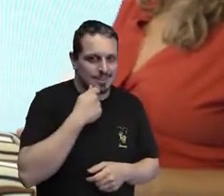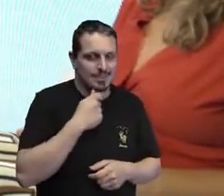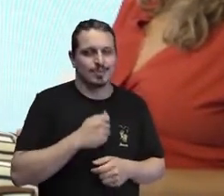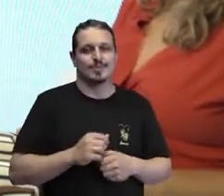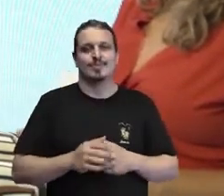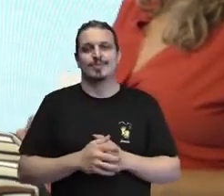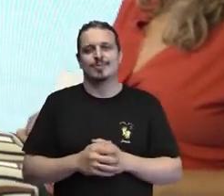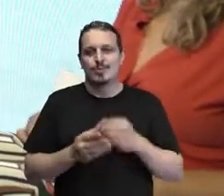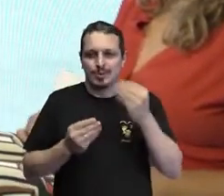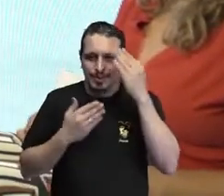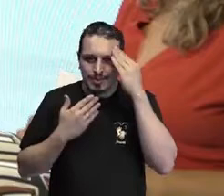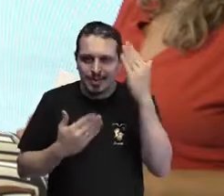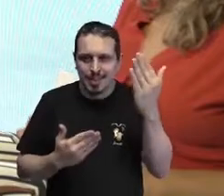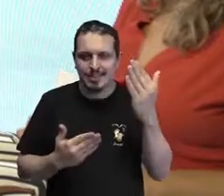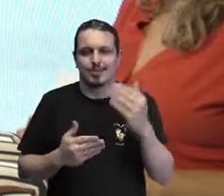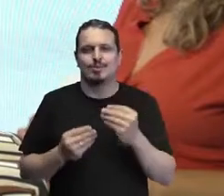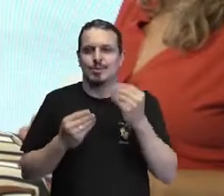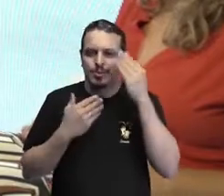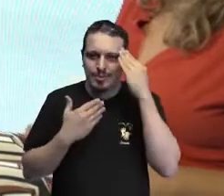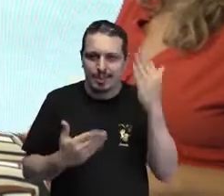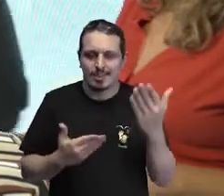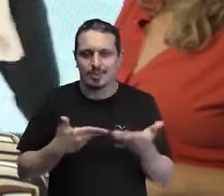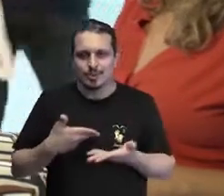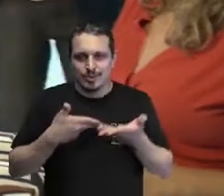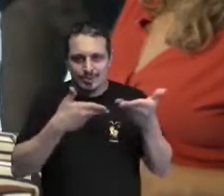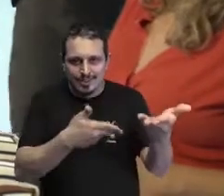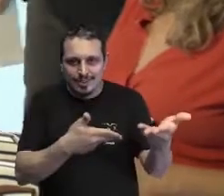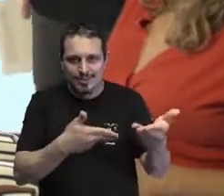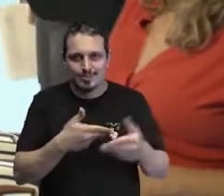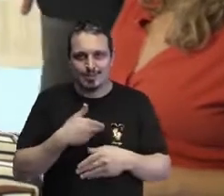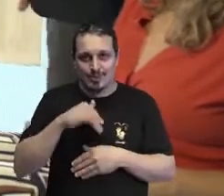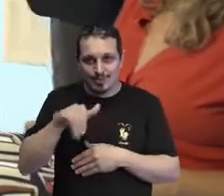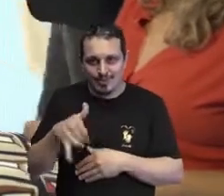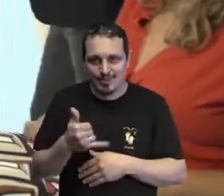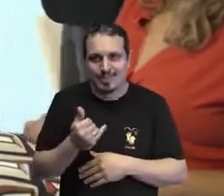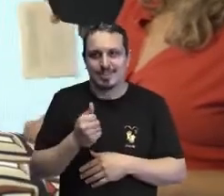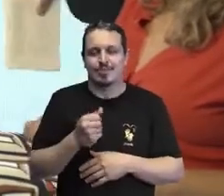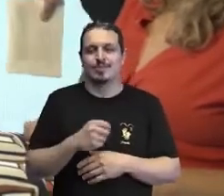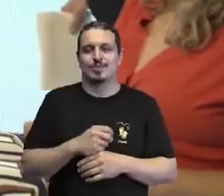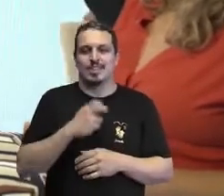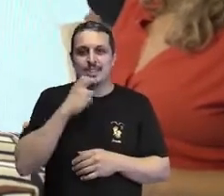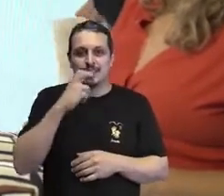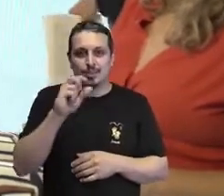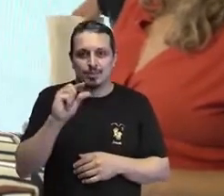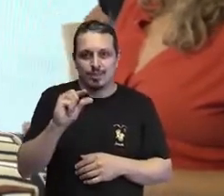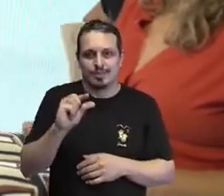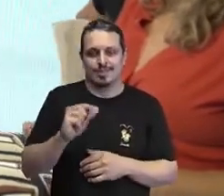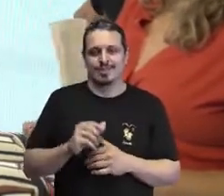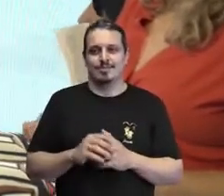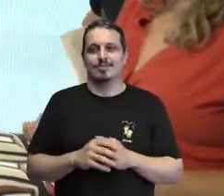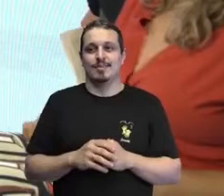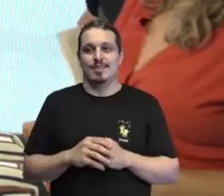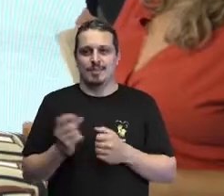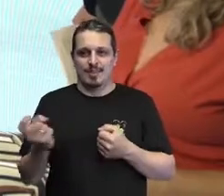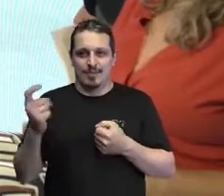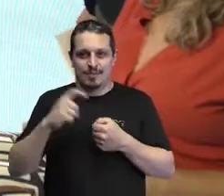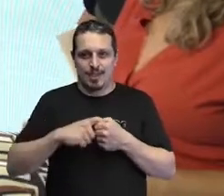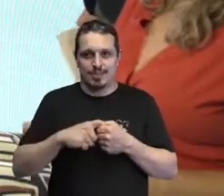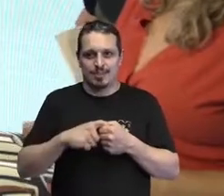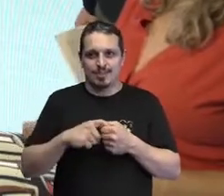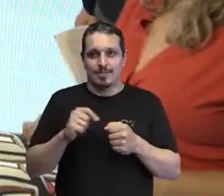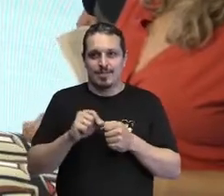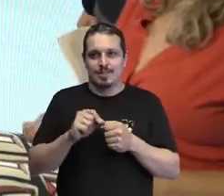isso, né? A gente que tem a oportunidade de ter voz, a gente precisa ser vocal. E como diz uma